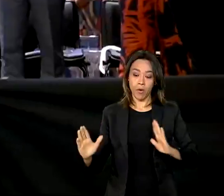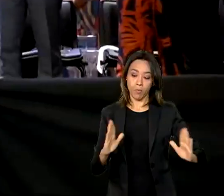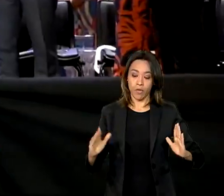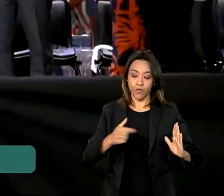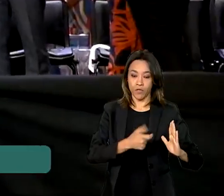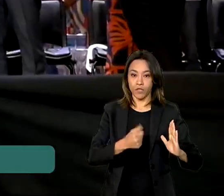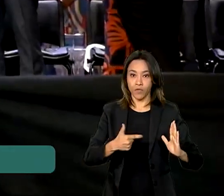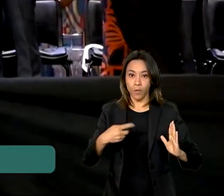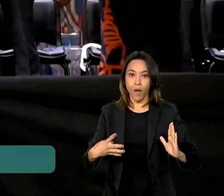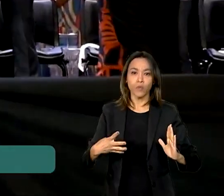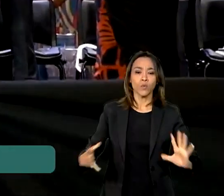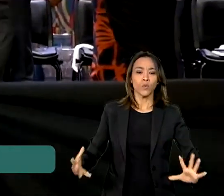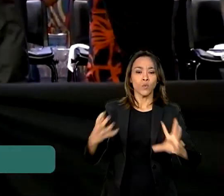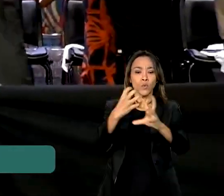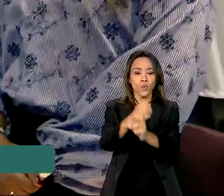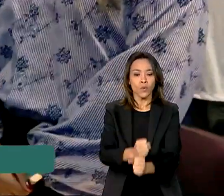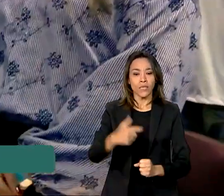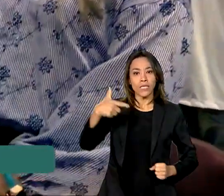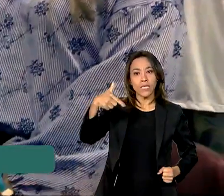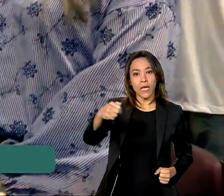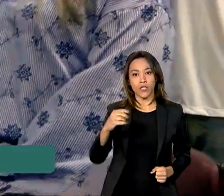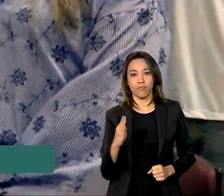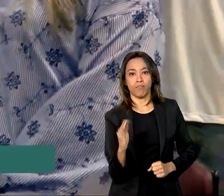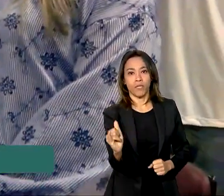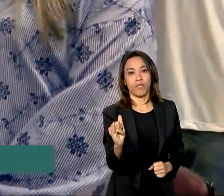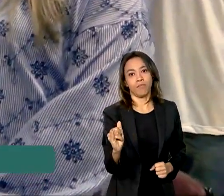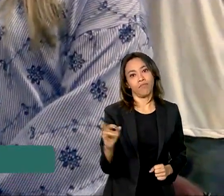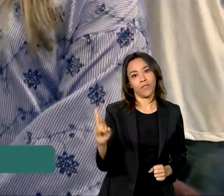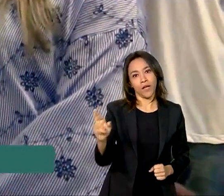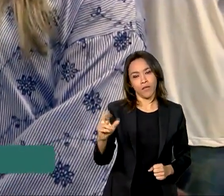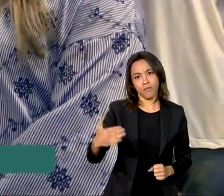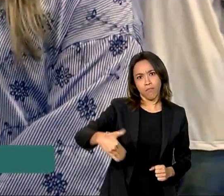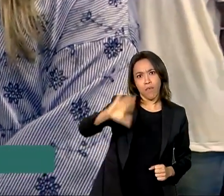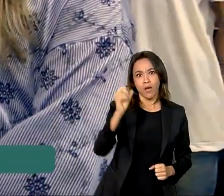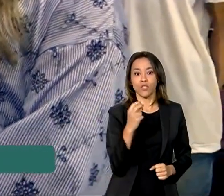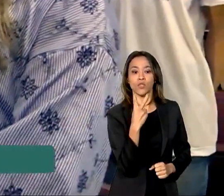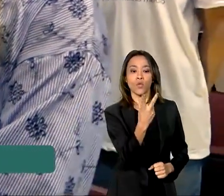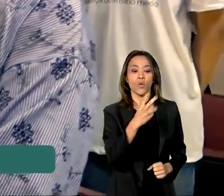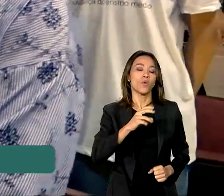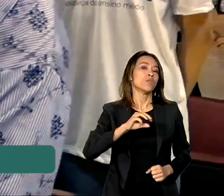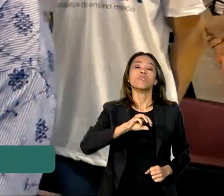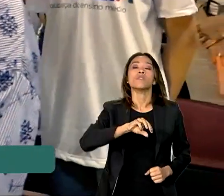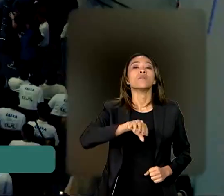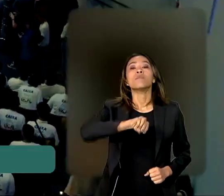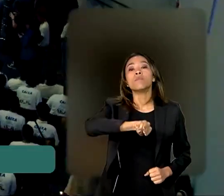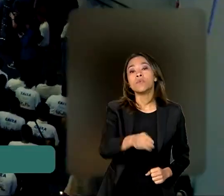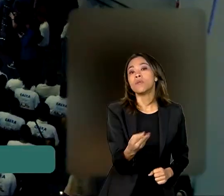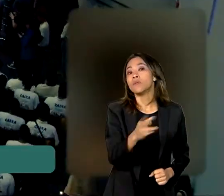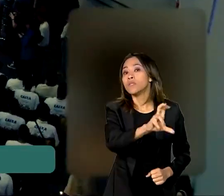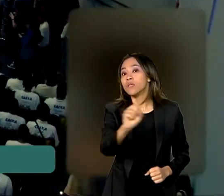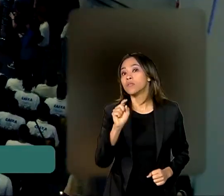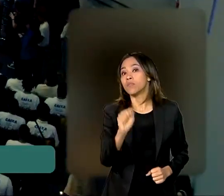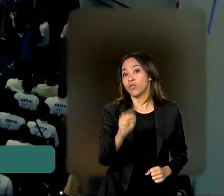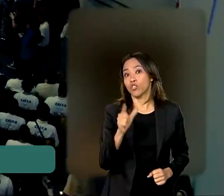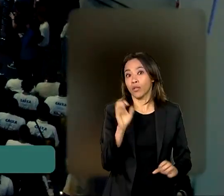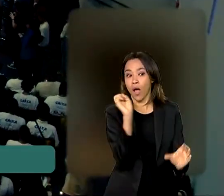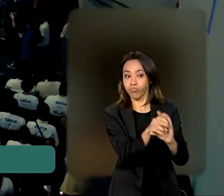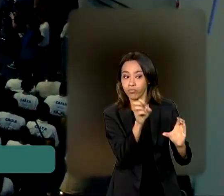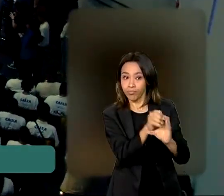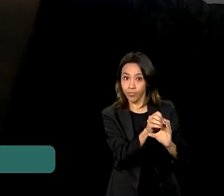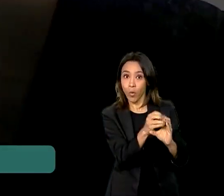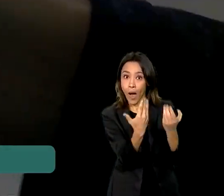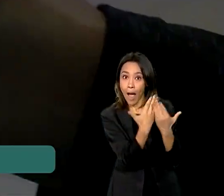será de 7 bilhões de reais. Mais de 2 milhões e meio de estudantes já estão com as poupanças